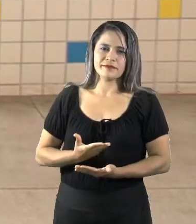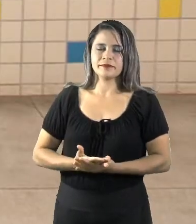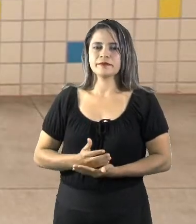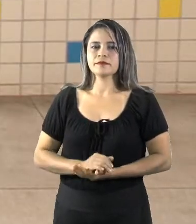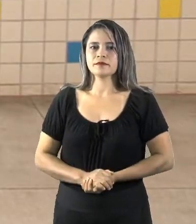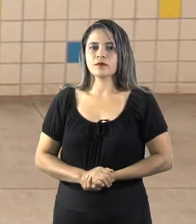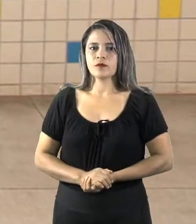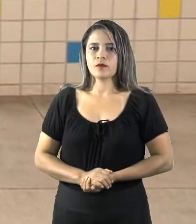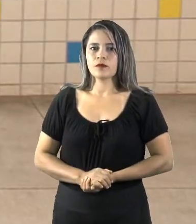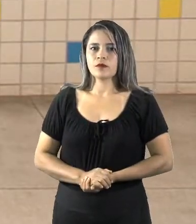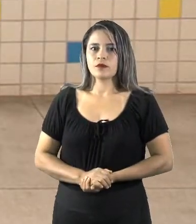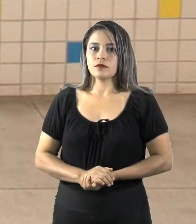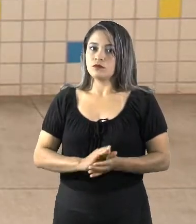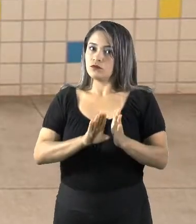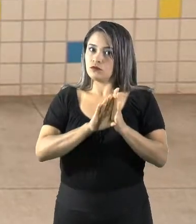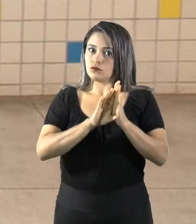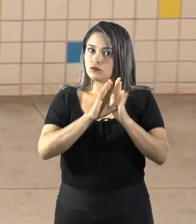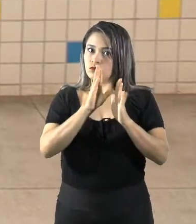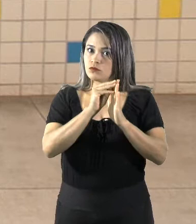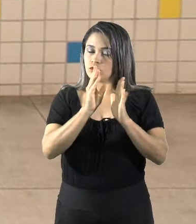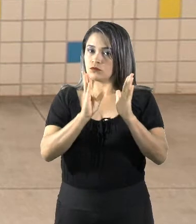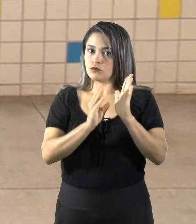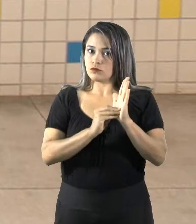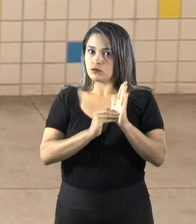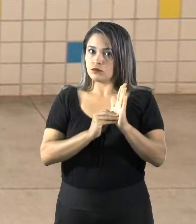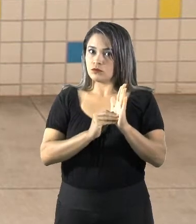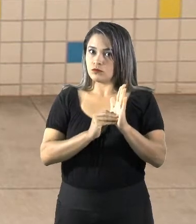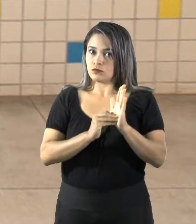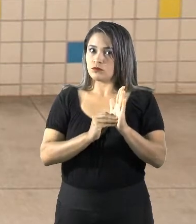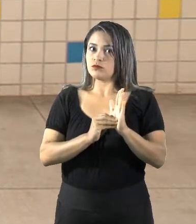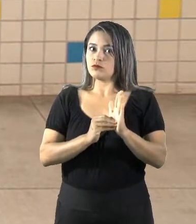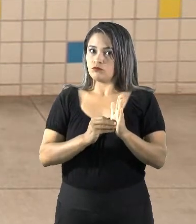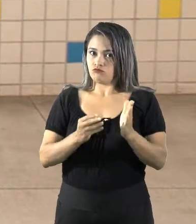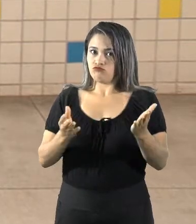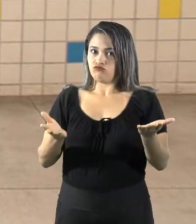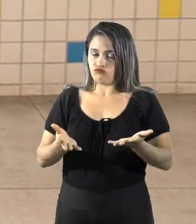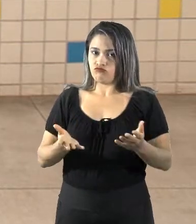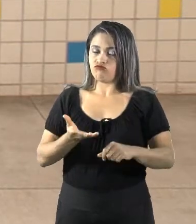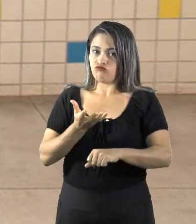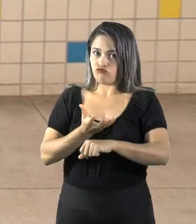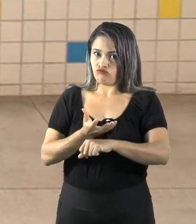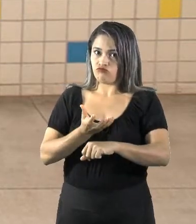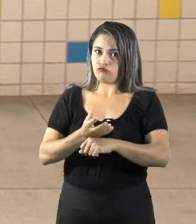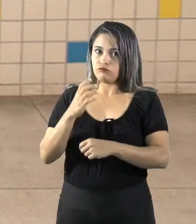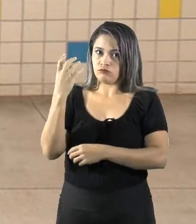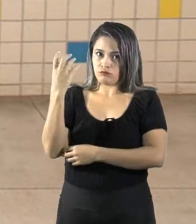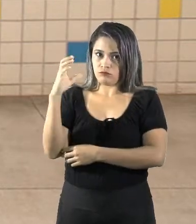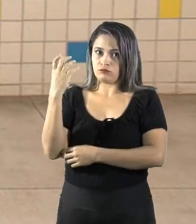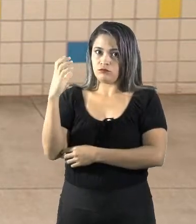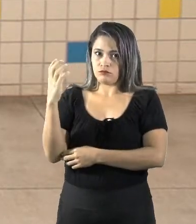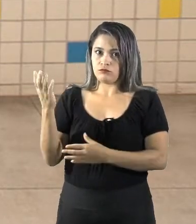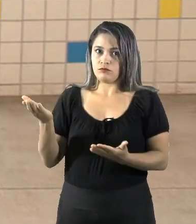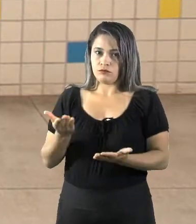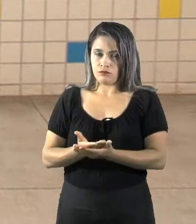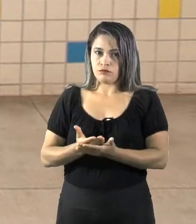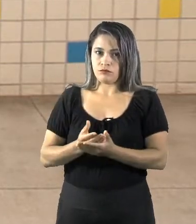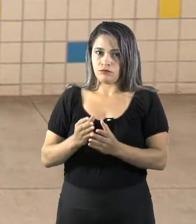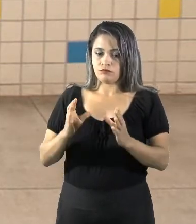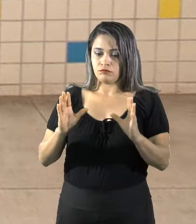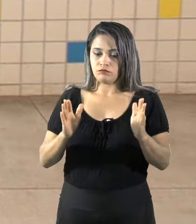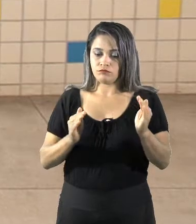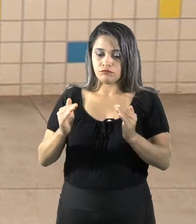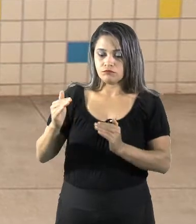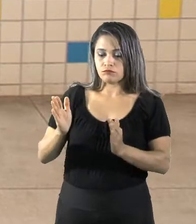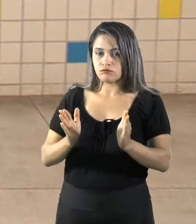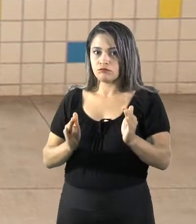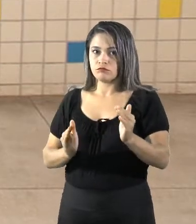O nosso conteúdo de hoje, o nosso componente curricular é ciências e a nossa aula é sobre formas, estruturas, movimentos